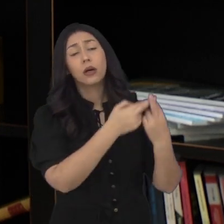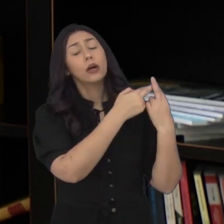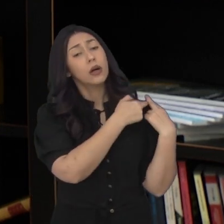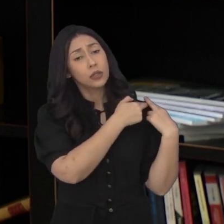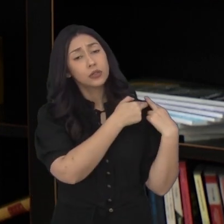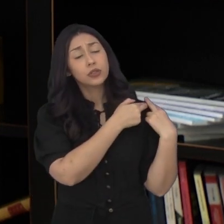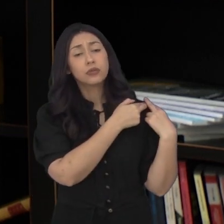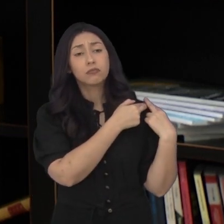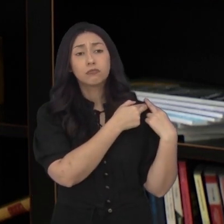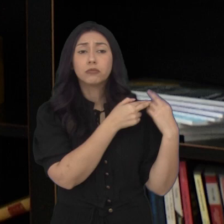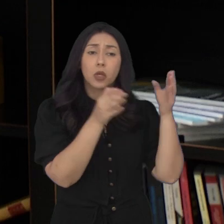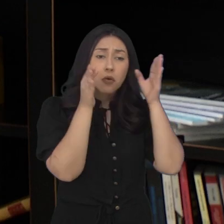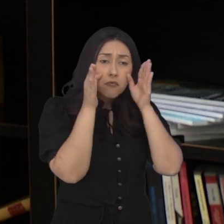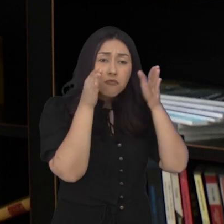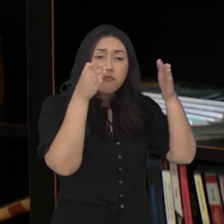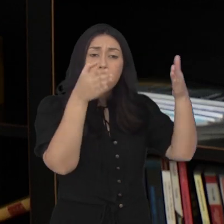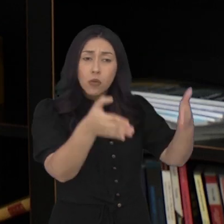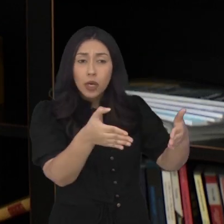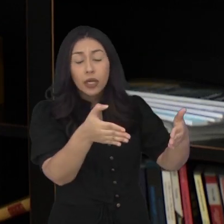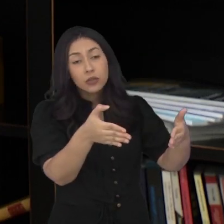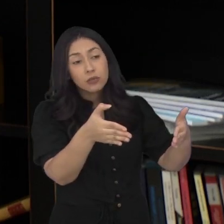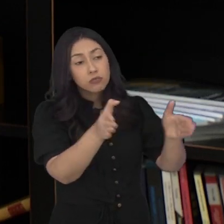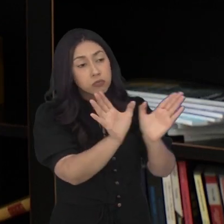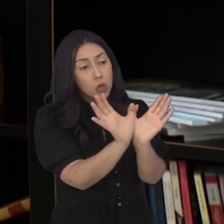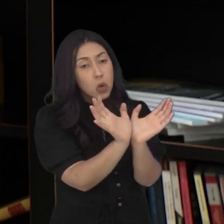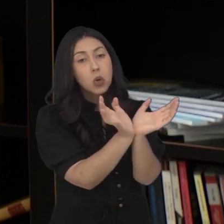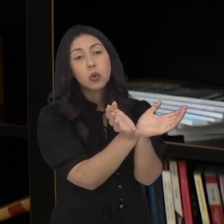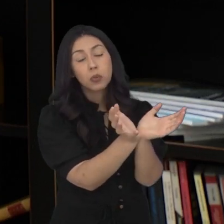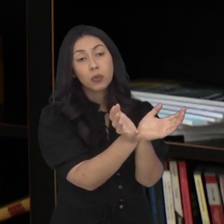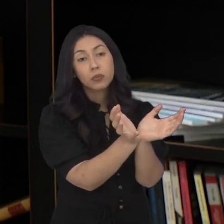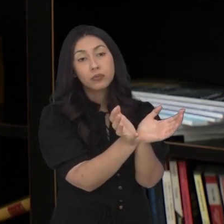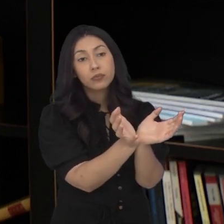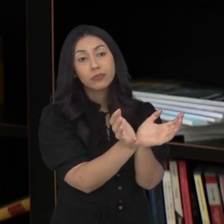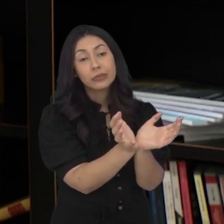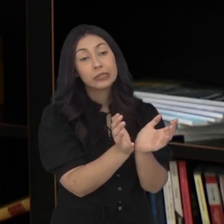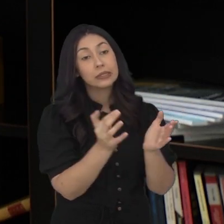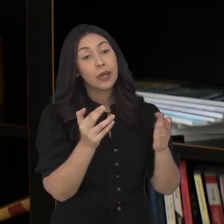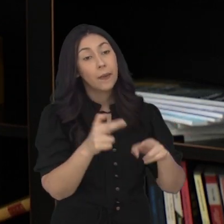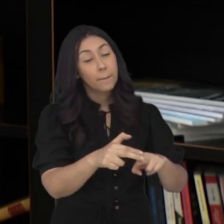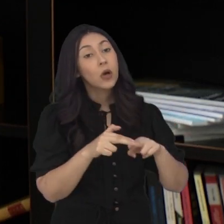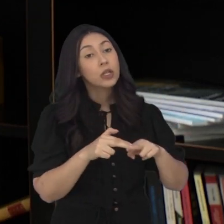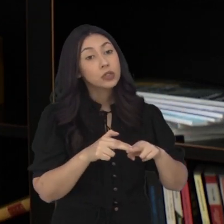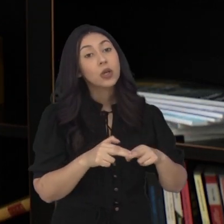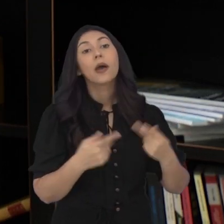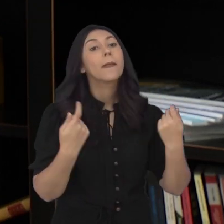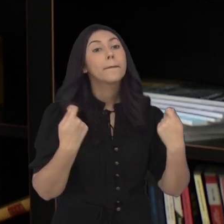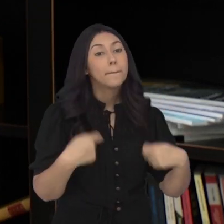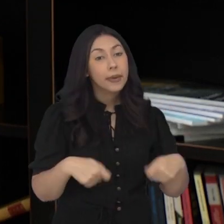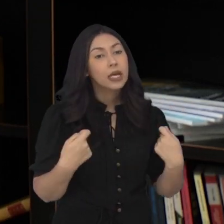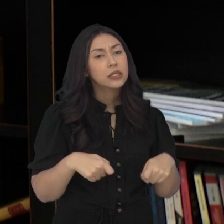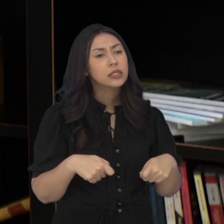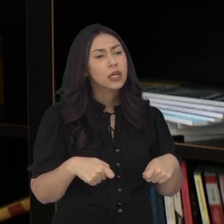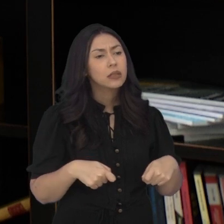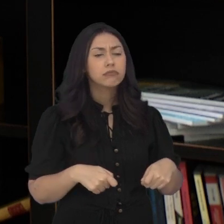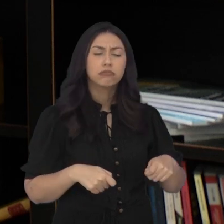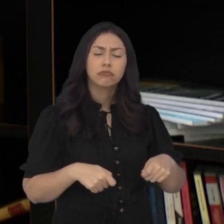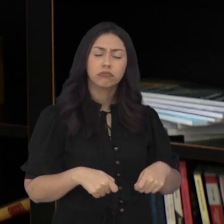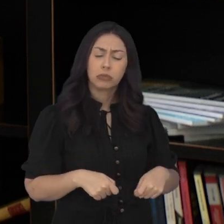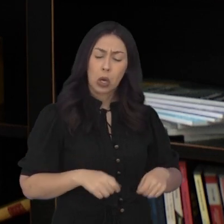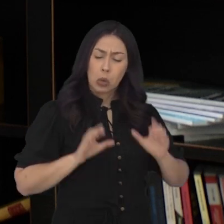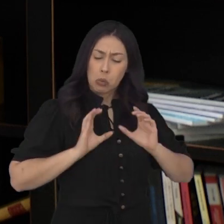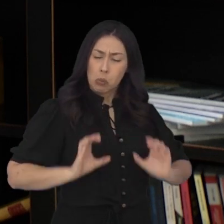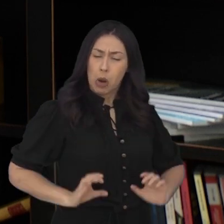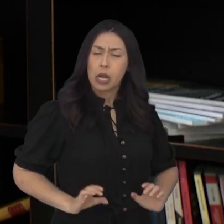voltada, né, atuação voltada para o coletivo, a probidade administrativa é um dos principais